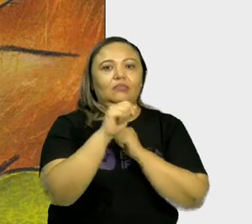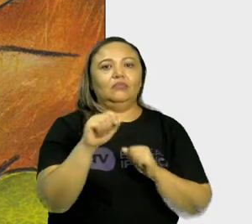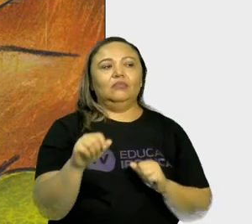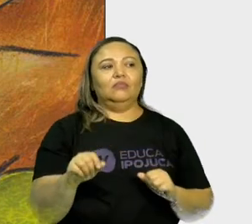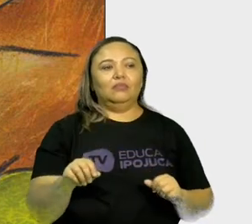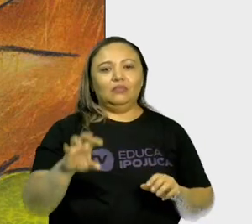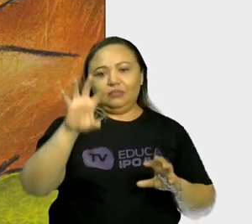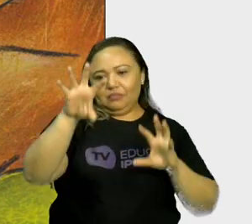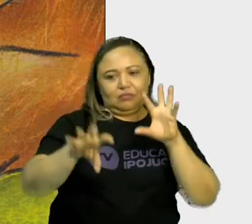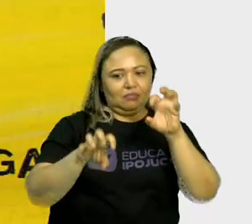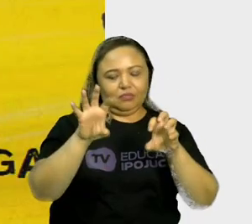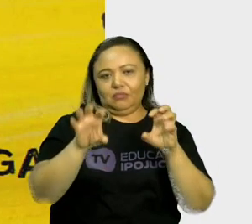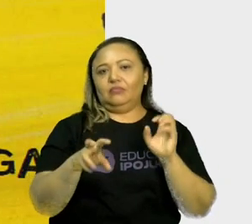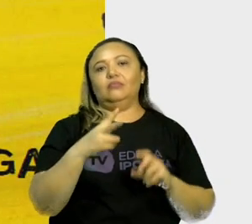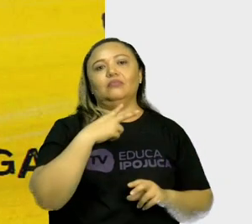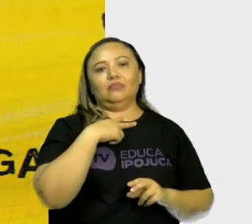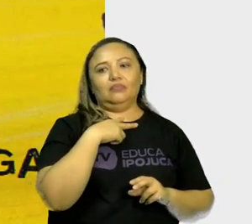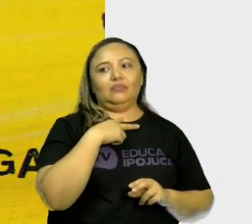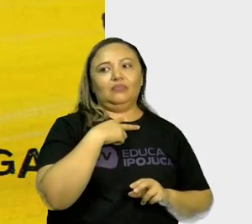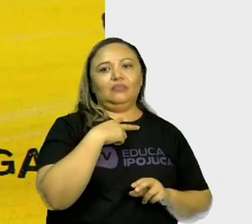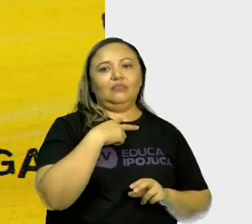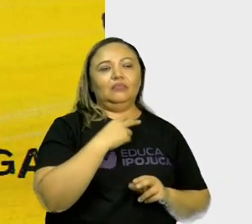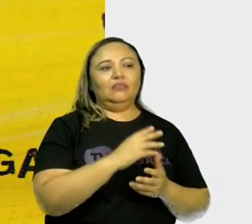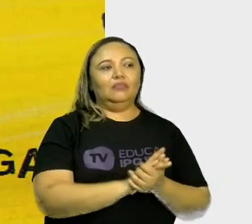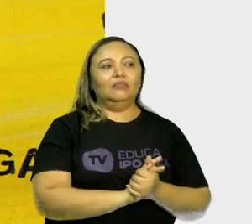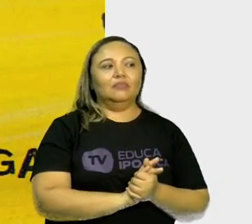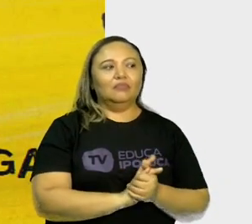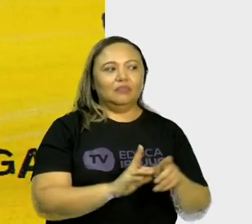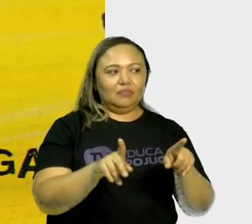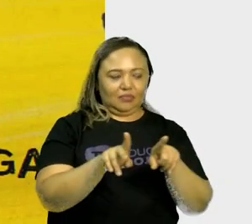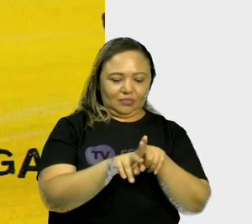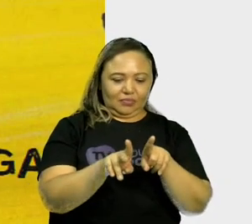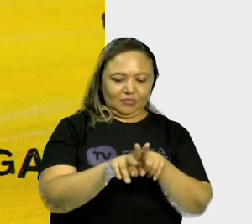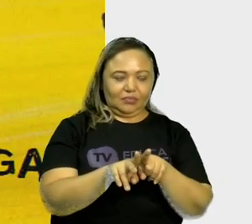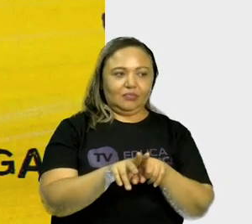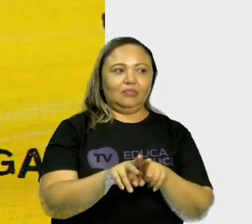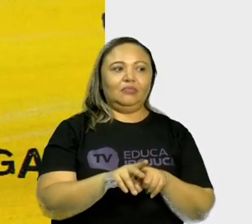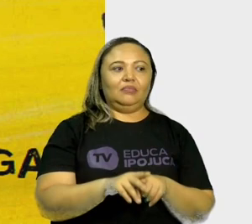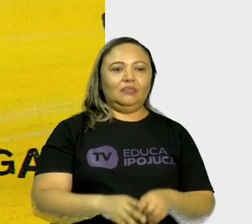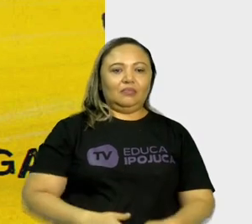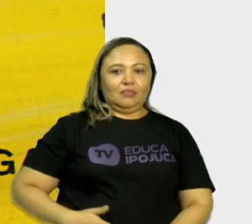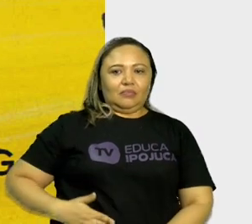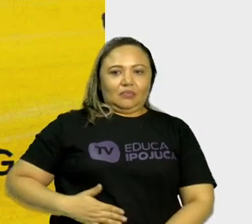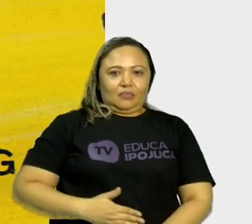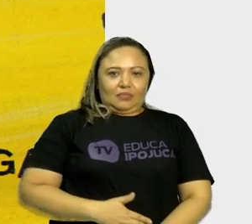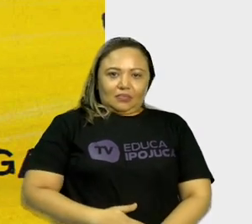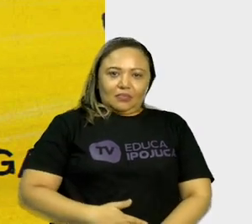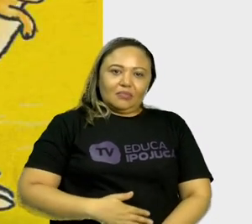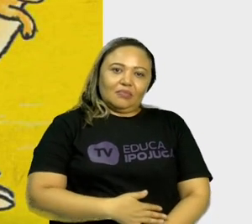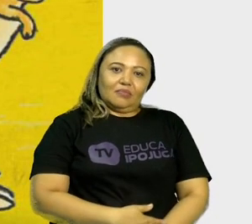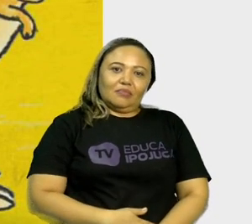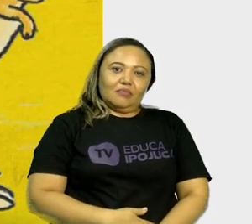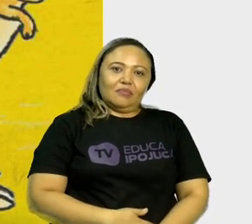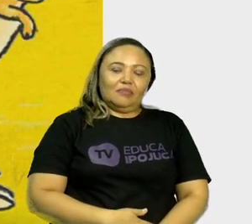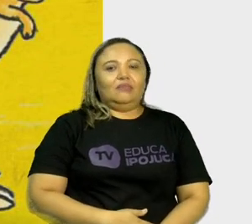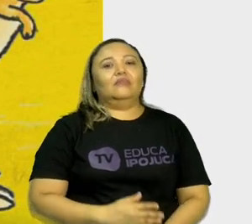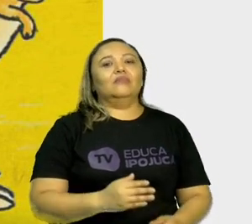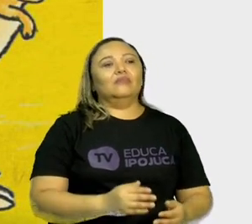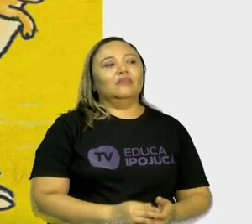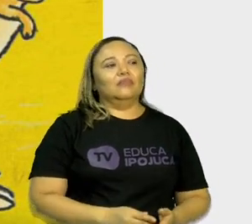arranhar. Temos também a nossa barriga.